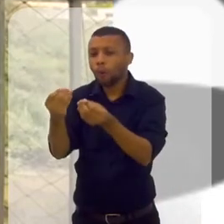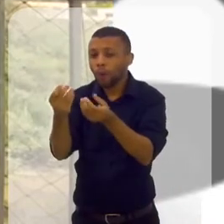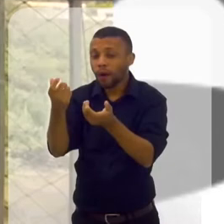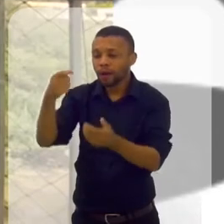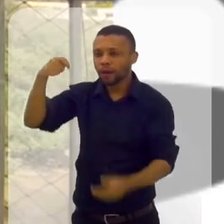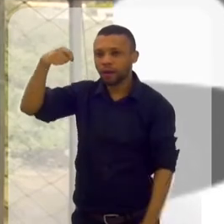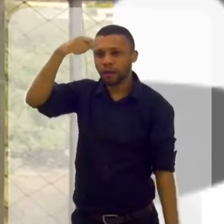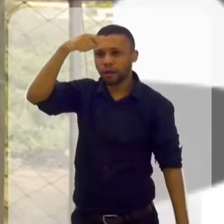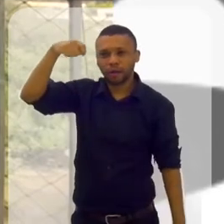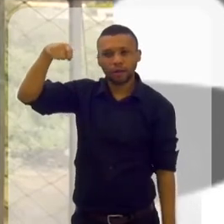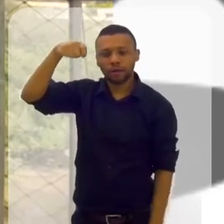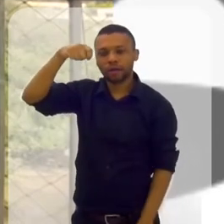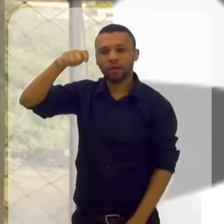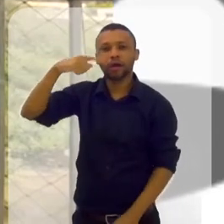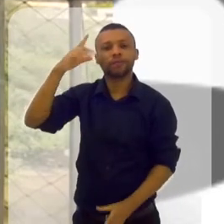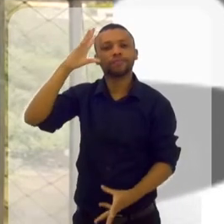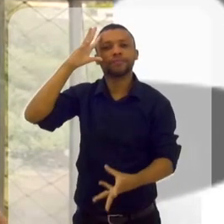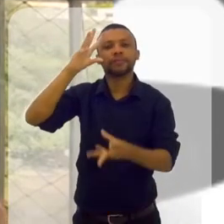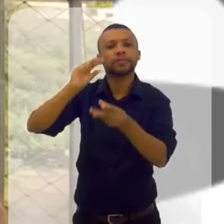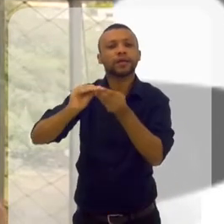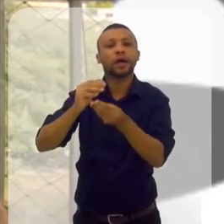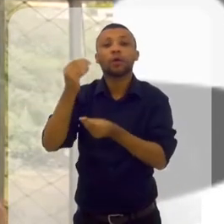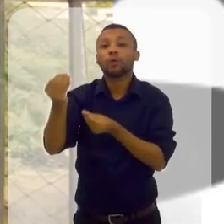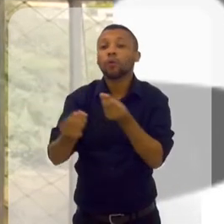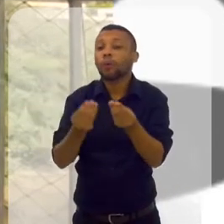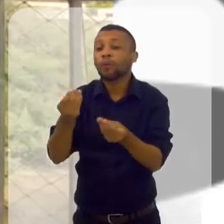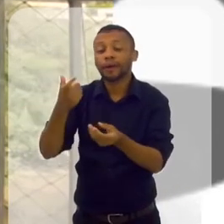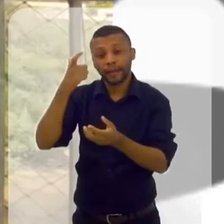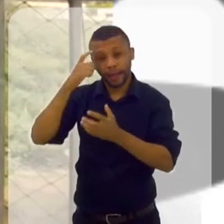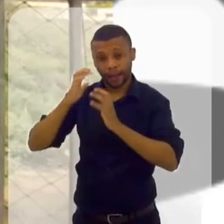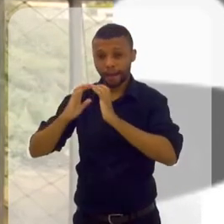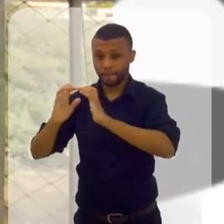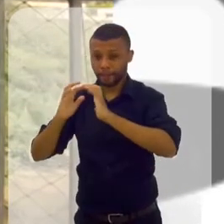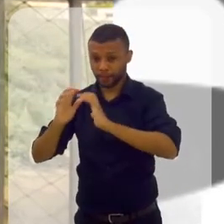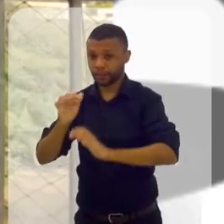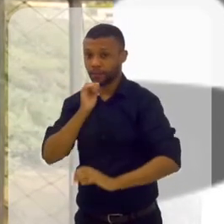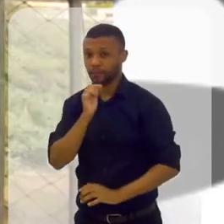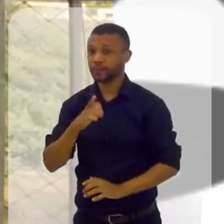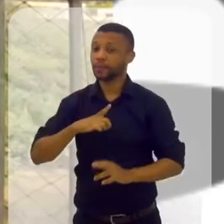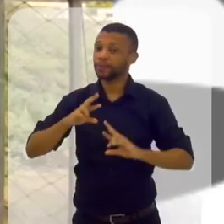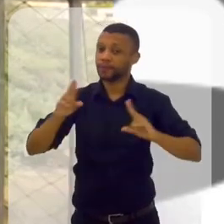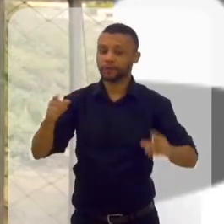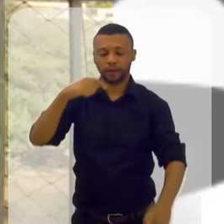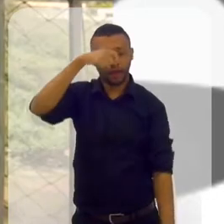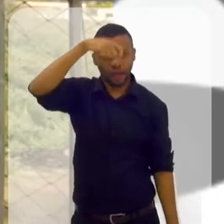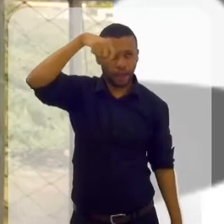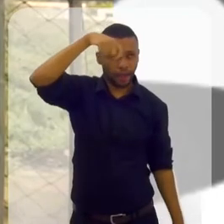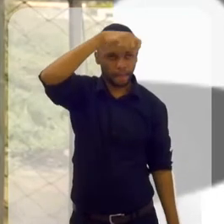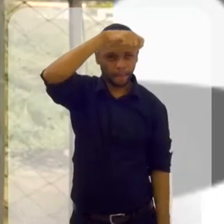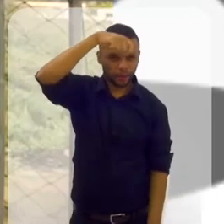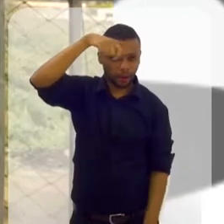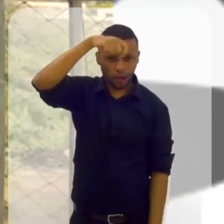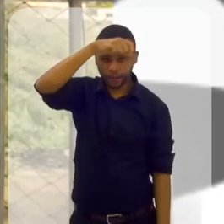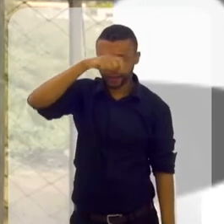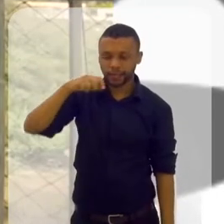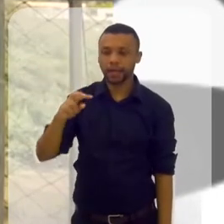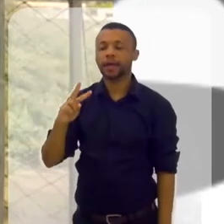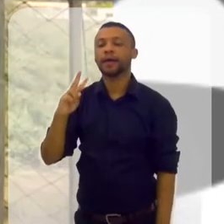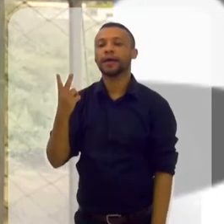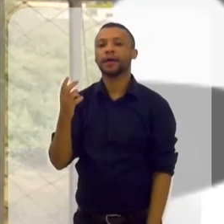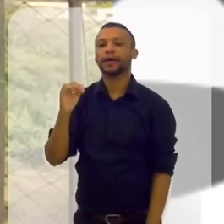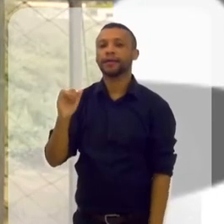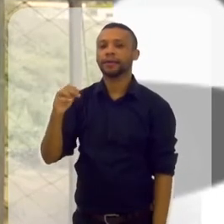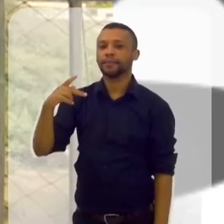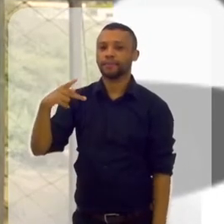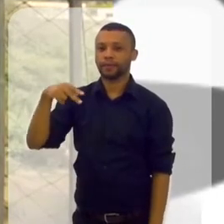hipnose funciona, a gente precisa entender como a mente funciona. Então, há uma diferença de hipnose e hipnoterapia. Então,